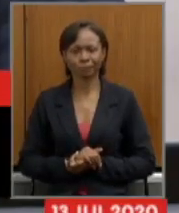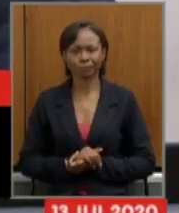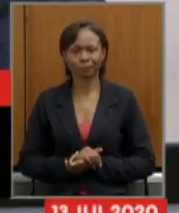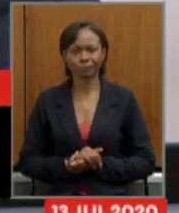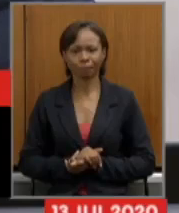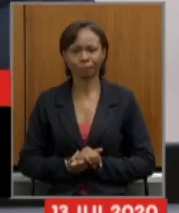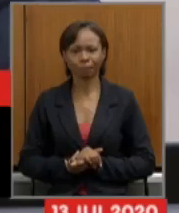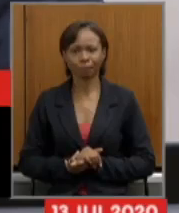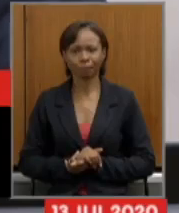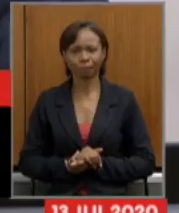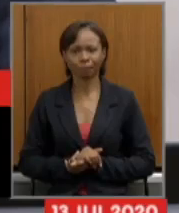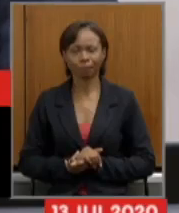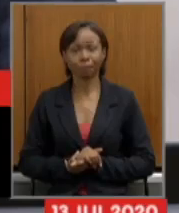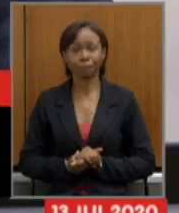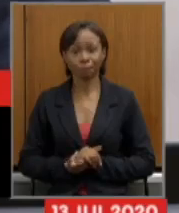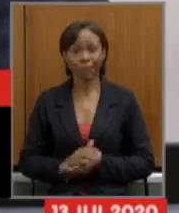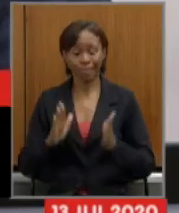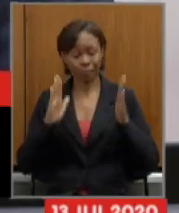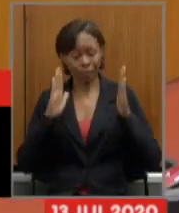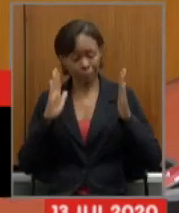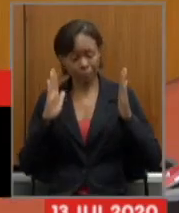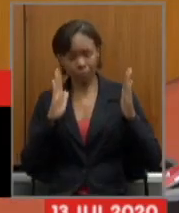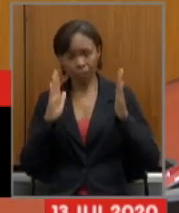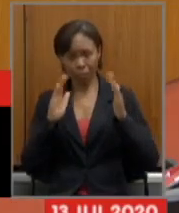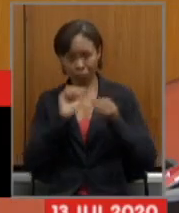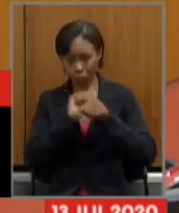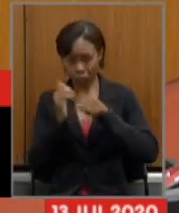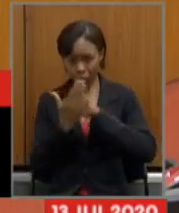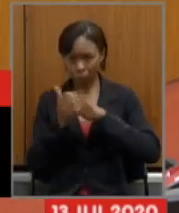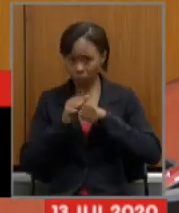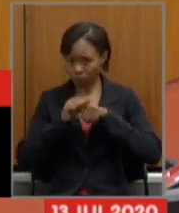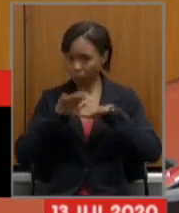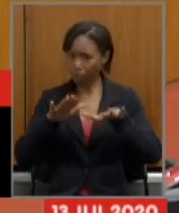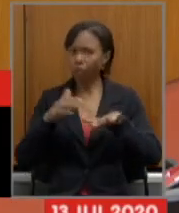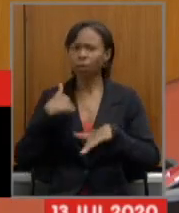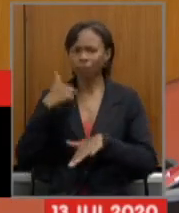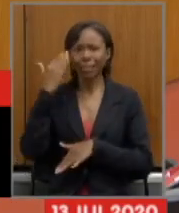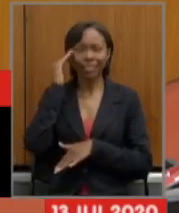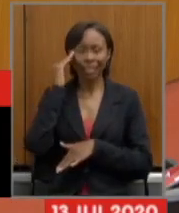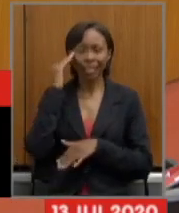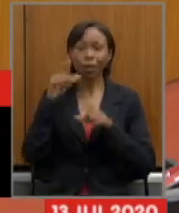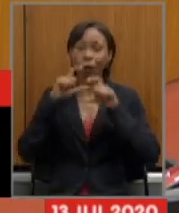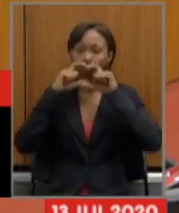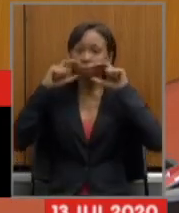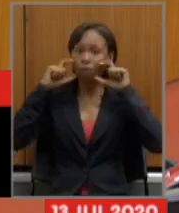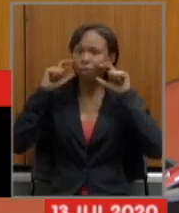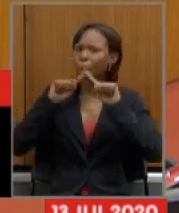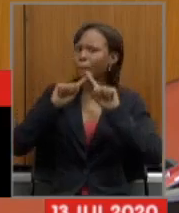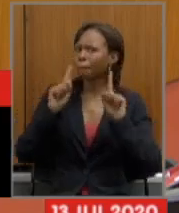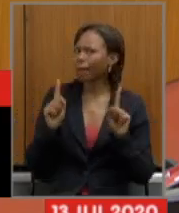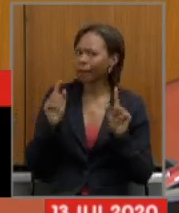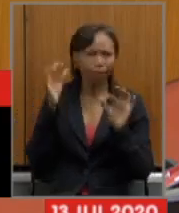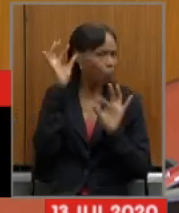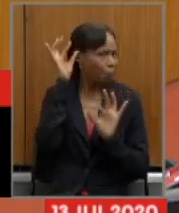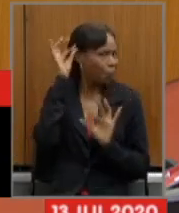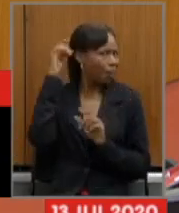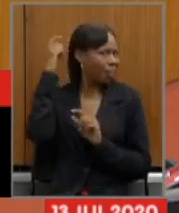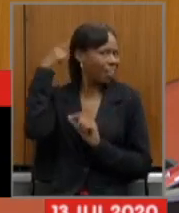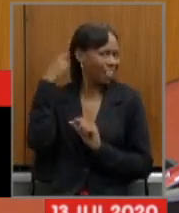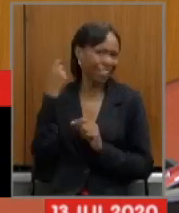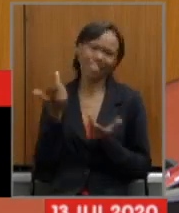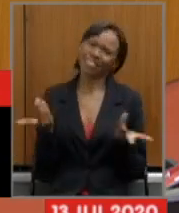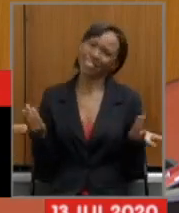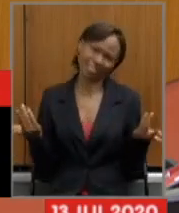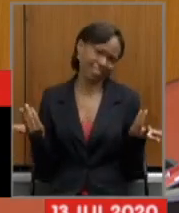em tempos de pandemia eu até entenderia por conta da máscara mas meu penteado não permite